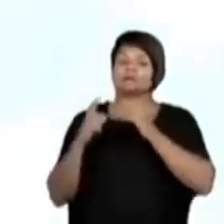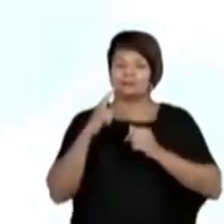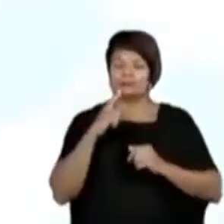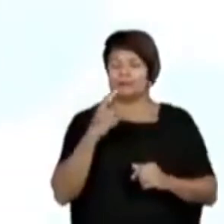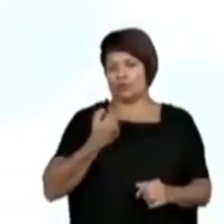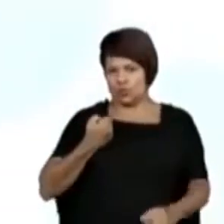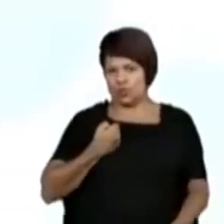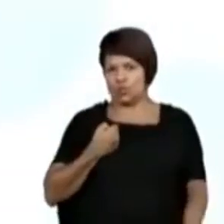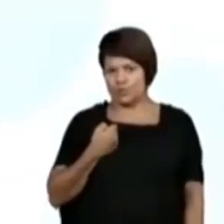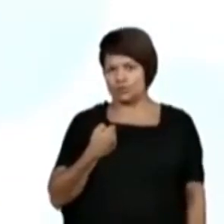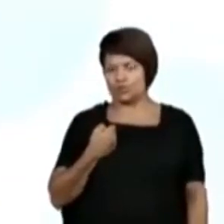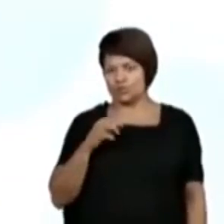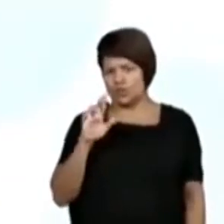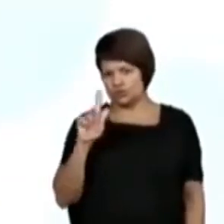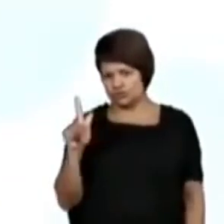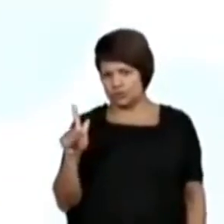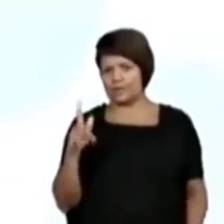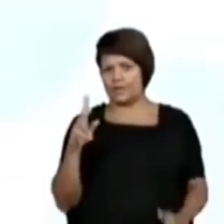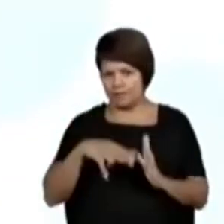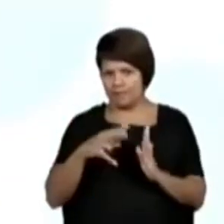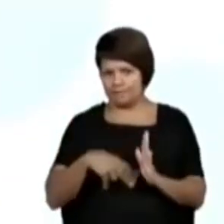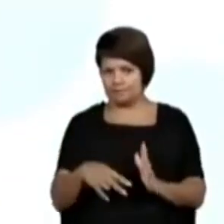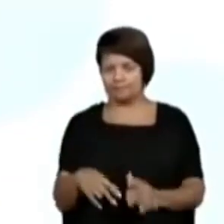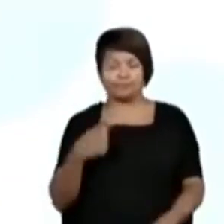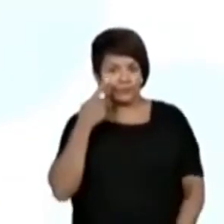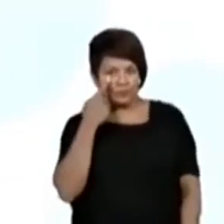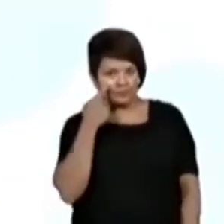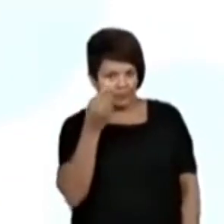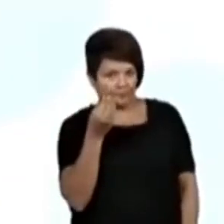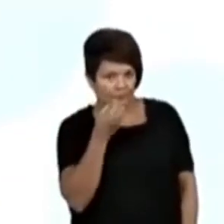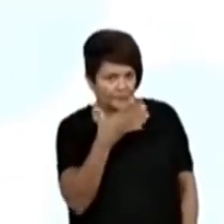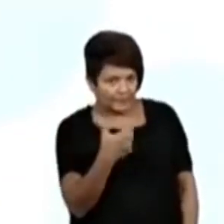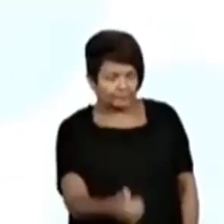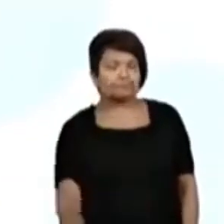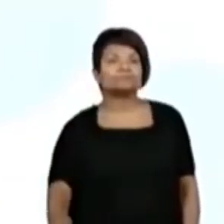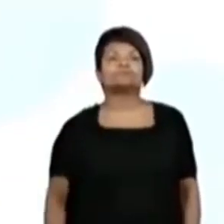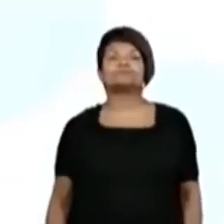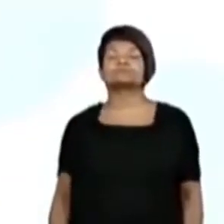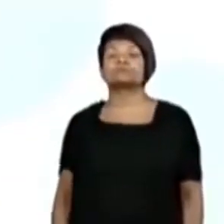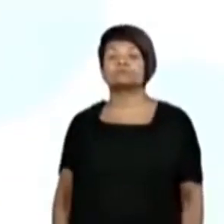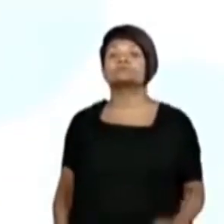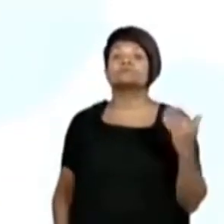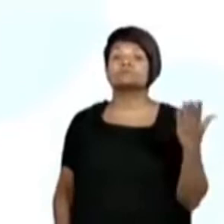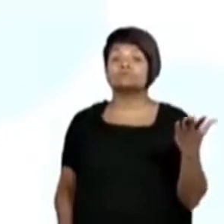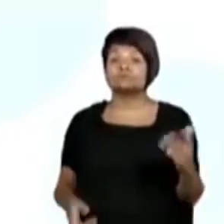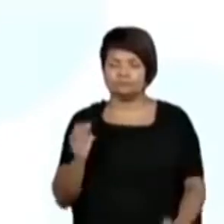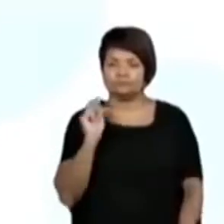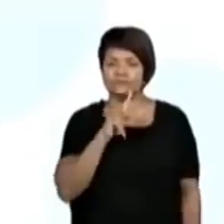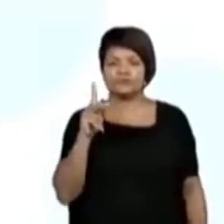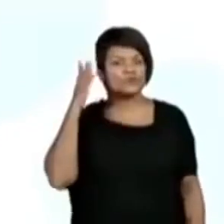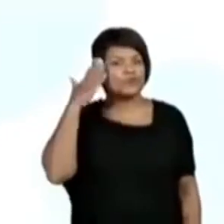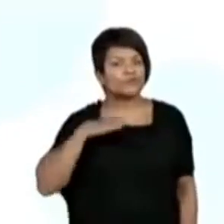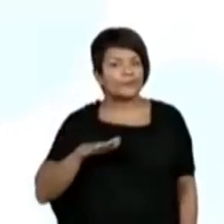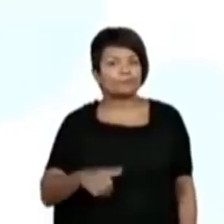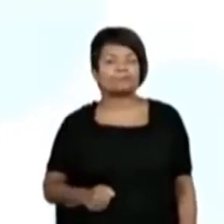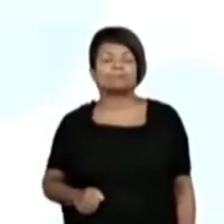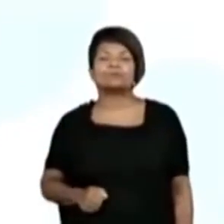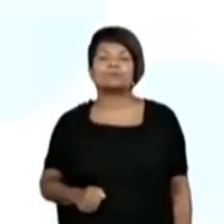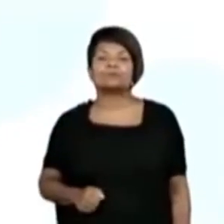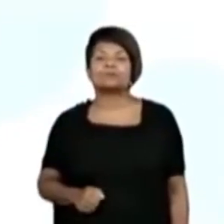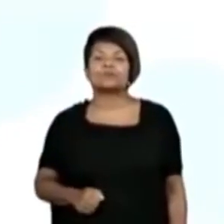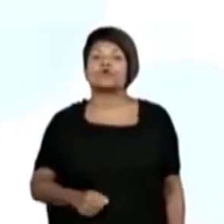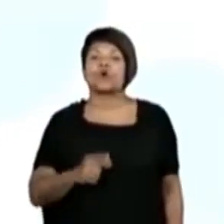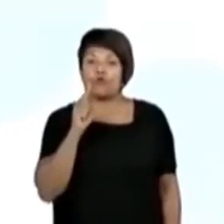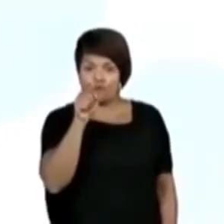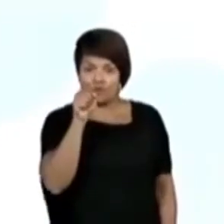ler. Vamos ver se vocês estão craques pra ler o número do RG? E aí, professora Fran, vocês vão ler